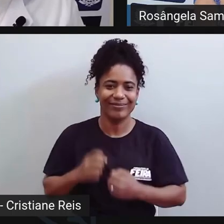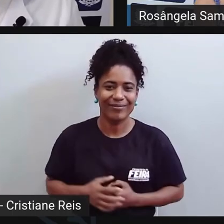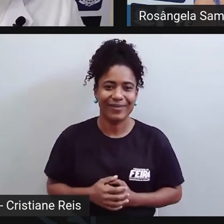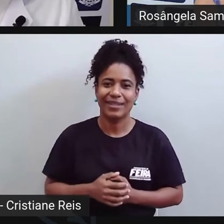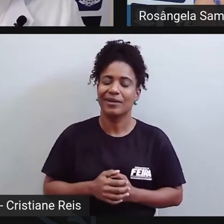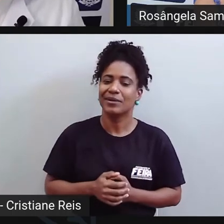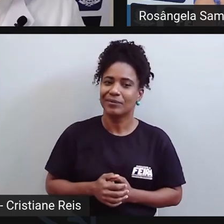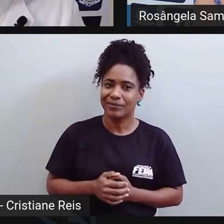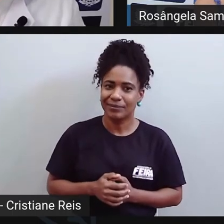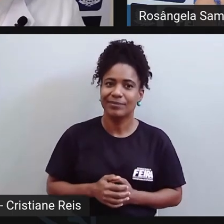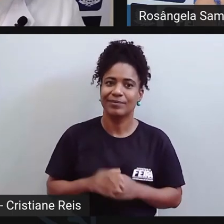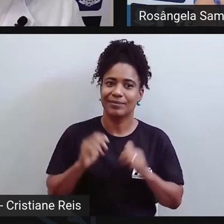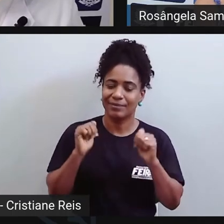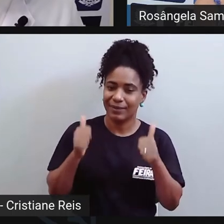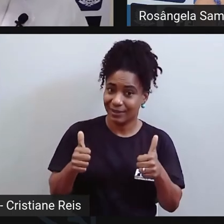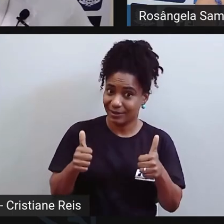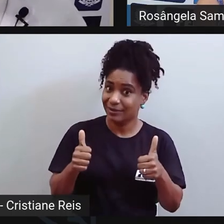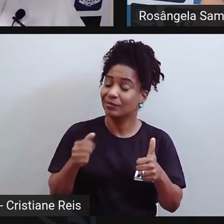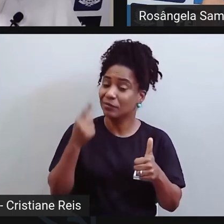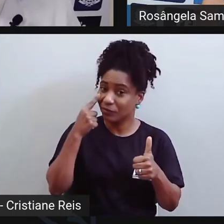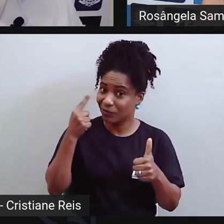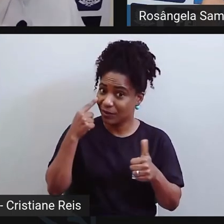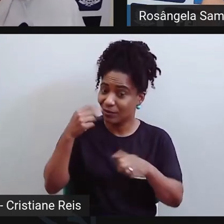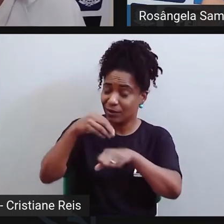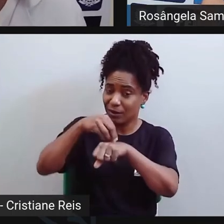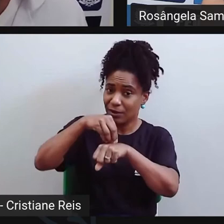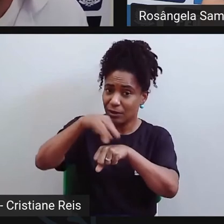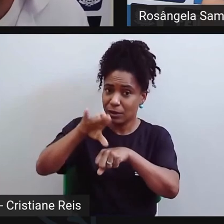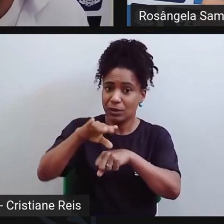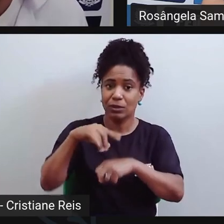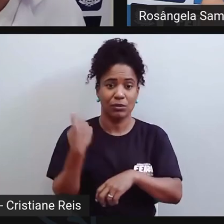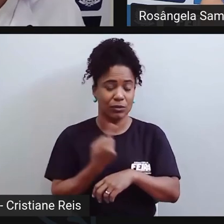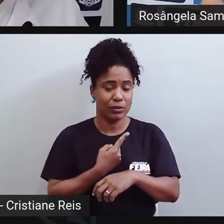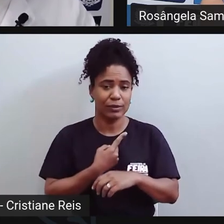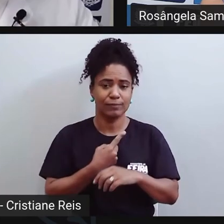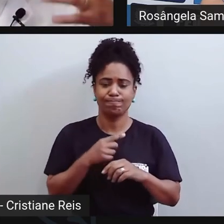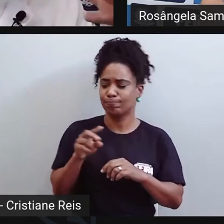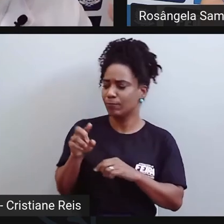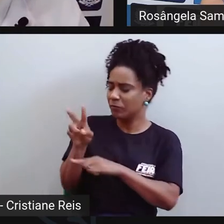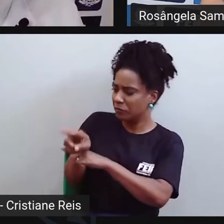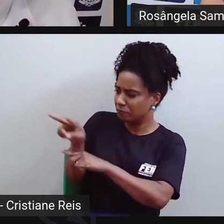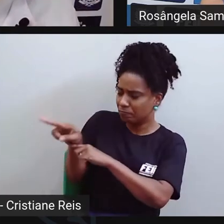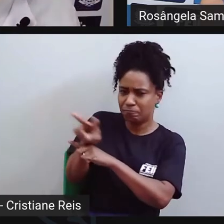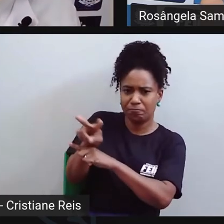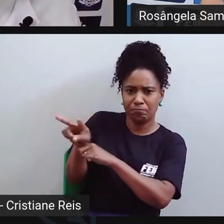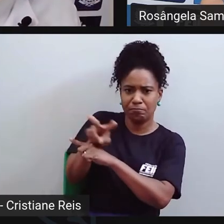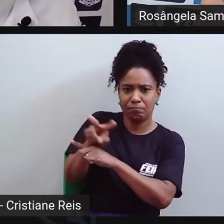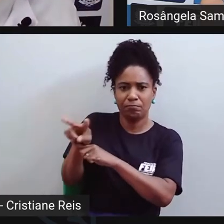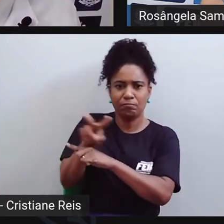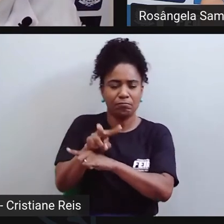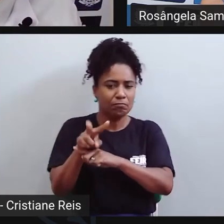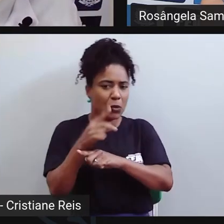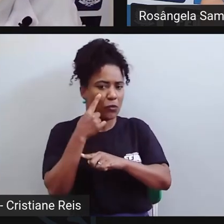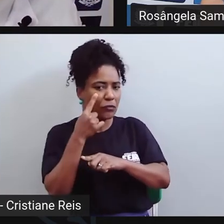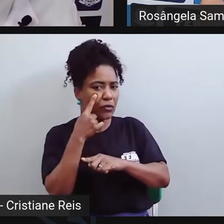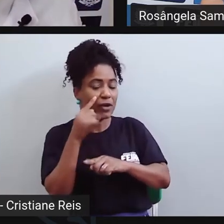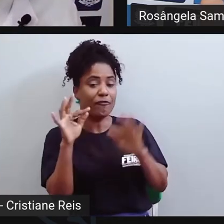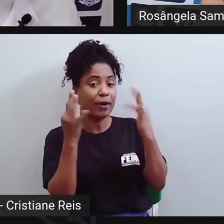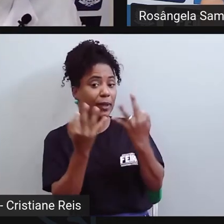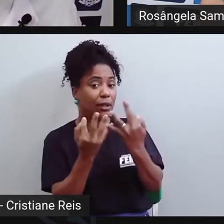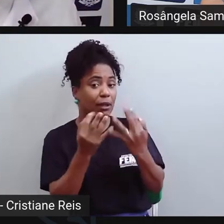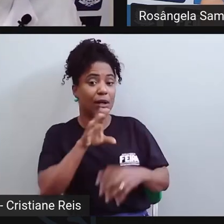pessoal, recado dado, né, vamos ficar atentos aos nossos colegas, atentos às nossas famílias, né,